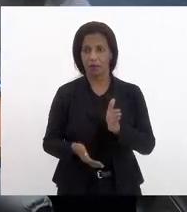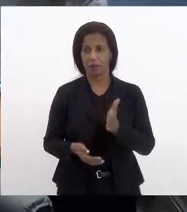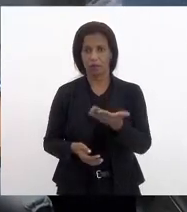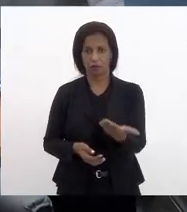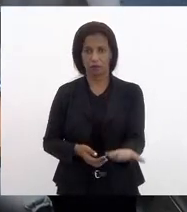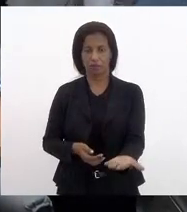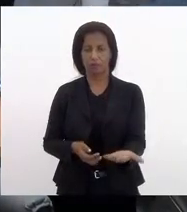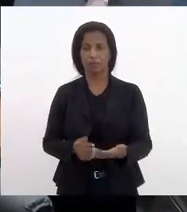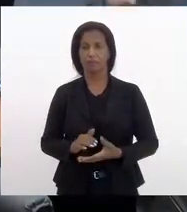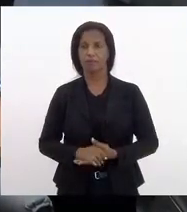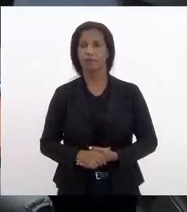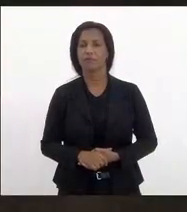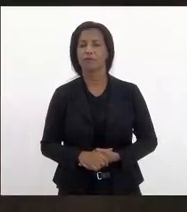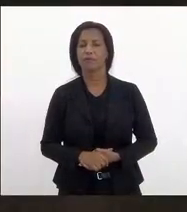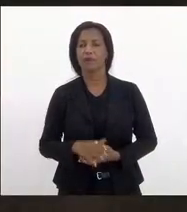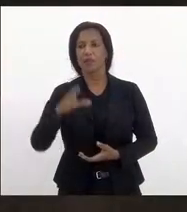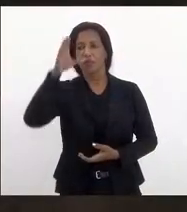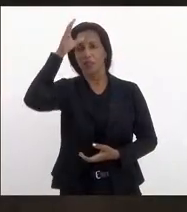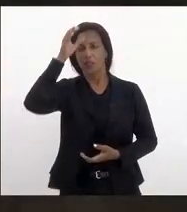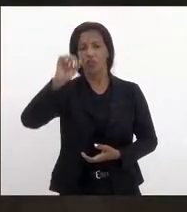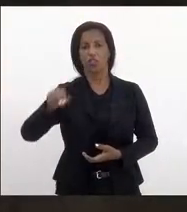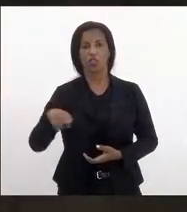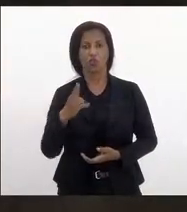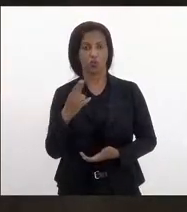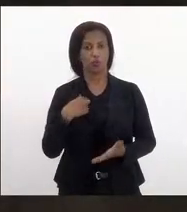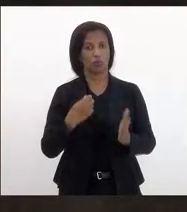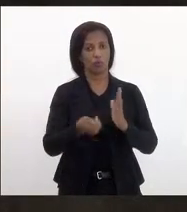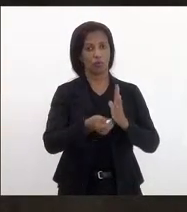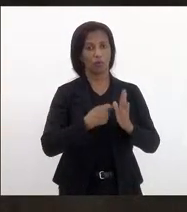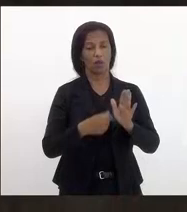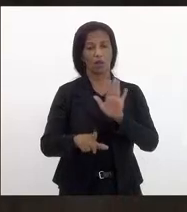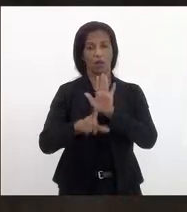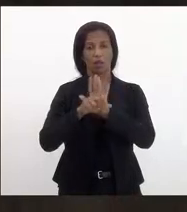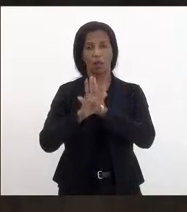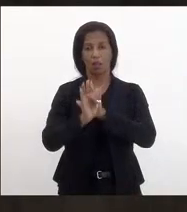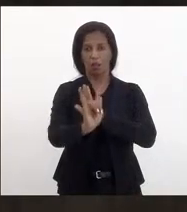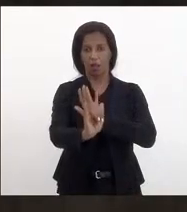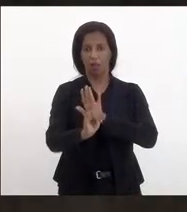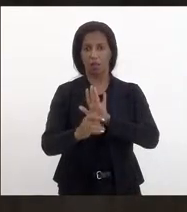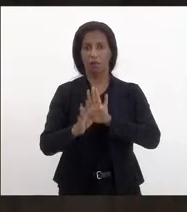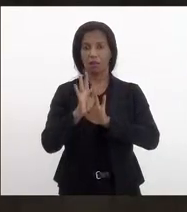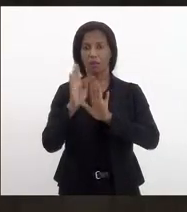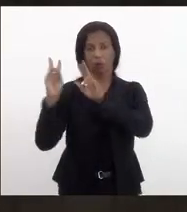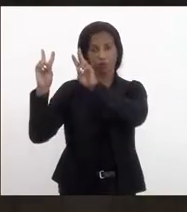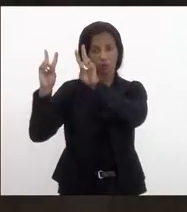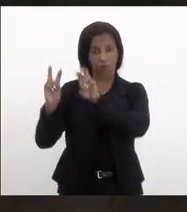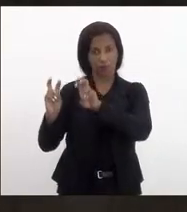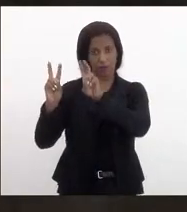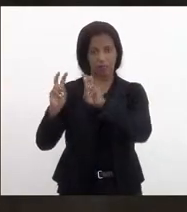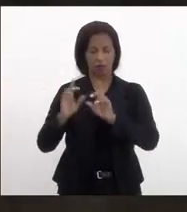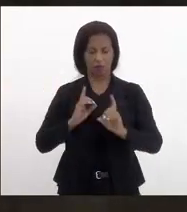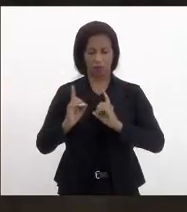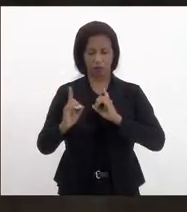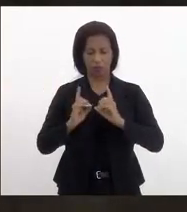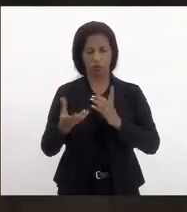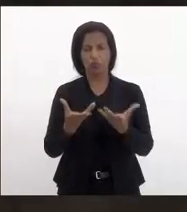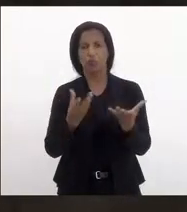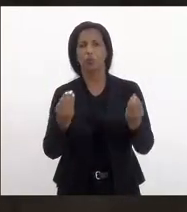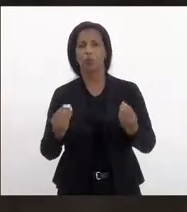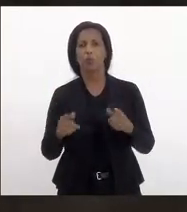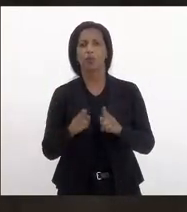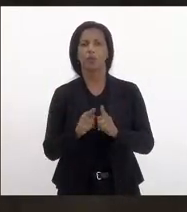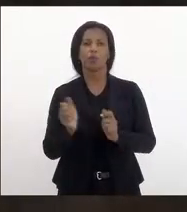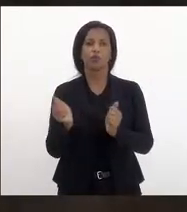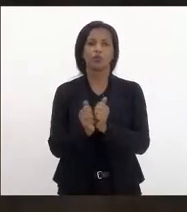não, deputado Flávio. Tia Ju, eu sou autor desse projeto de lei, que aliás é um tema que eu venho debatendo muito também com o